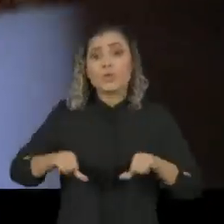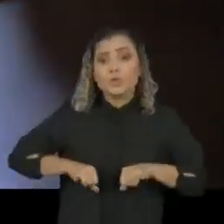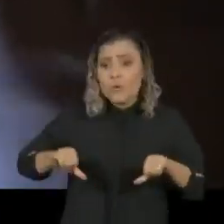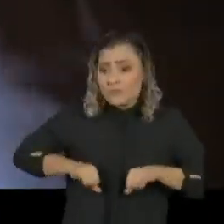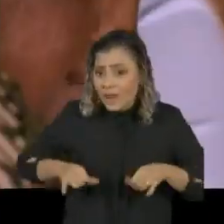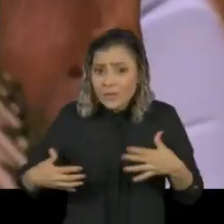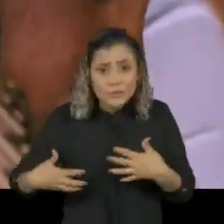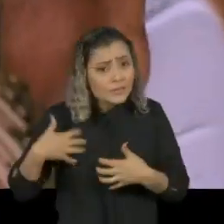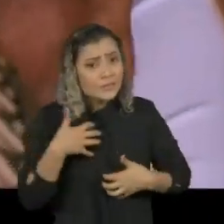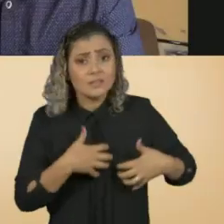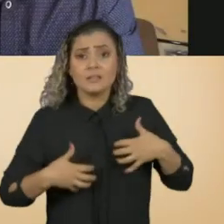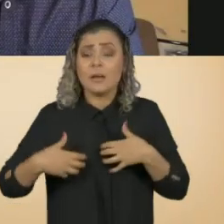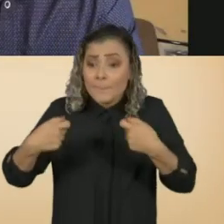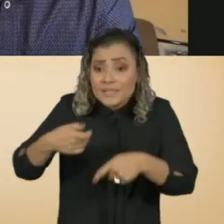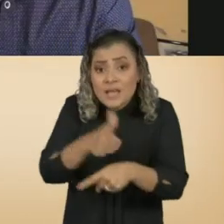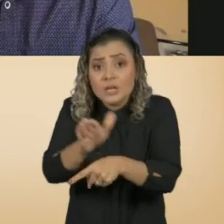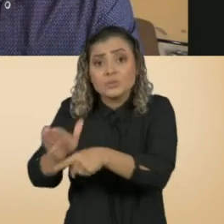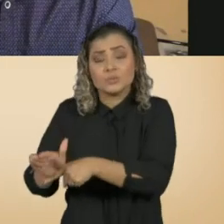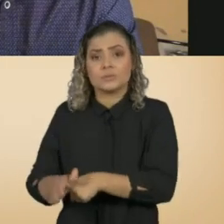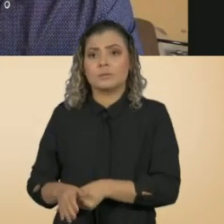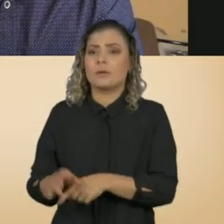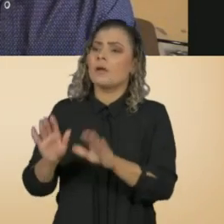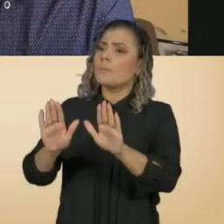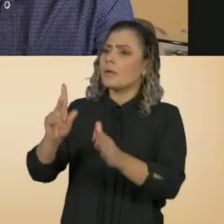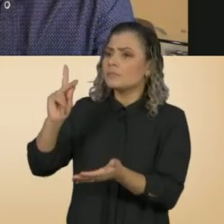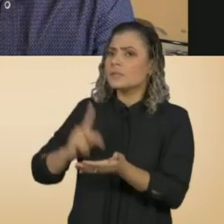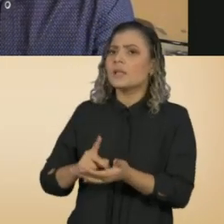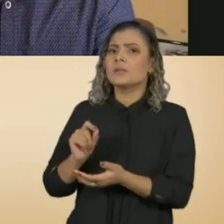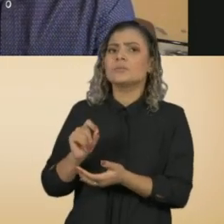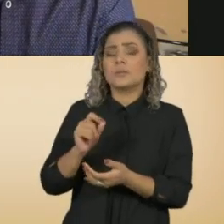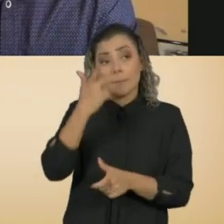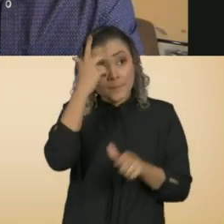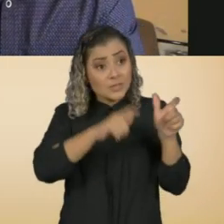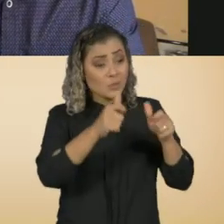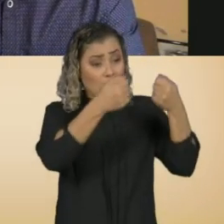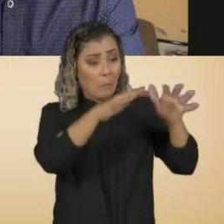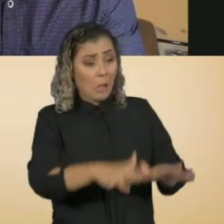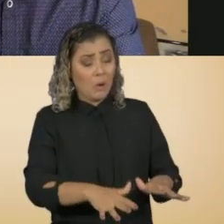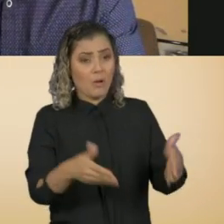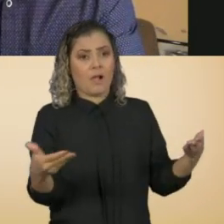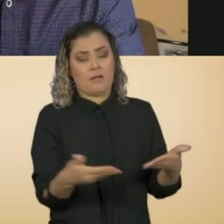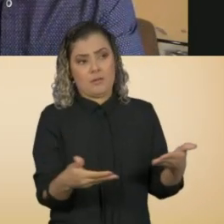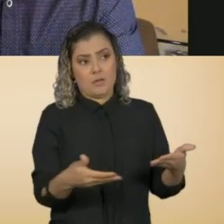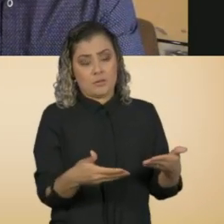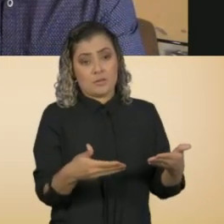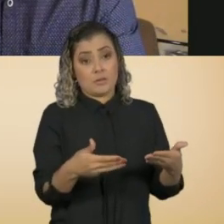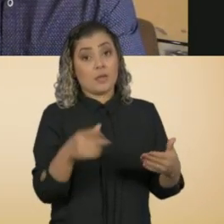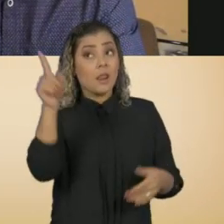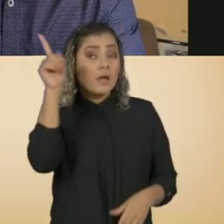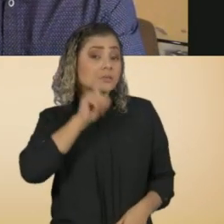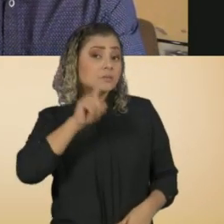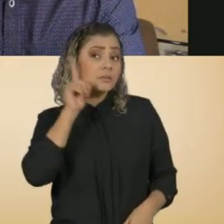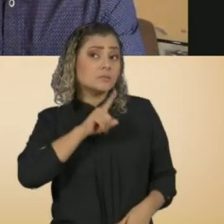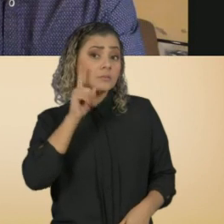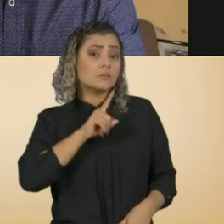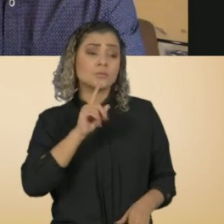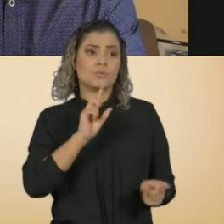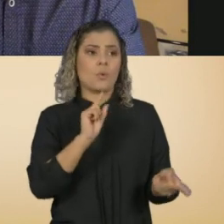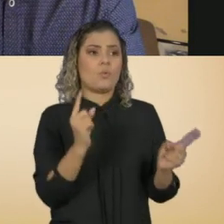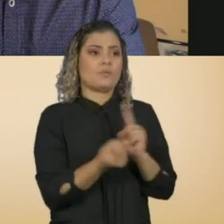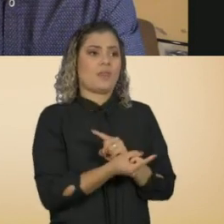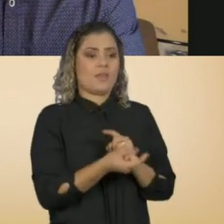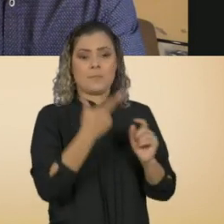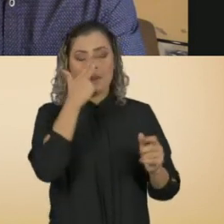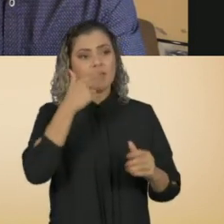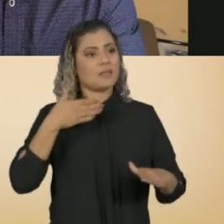O fato da ONU estar ali é parte dessa tragédia, porque as Nações Unidas foram abertamente contrárias à